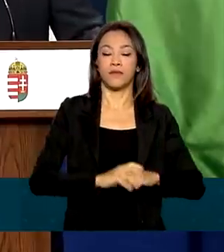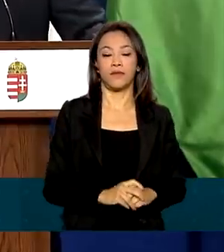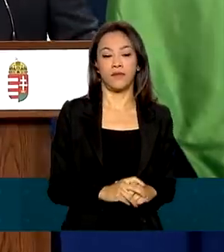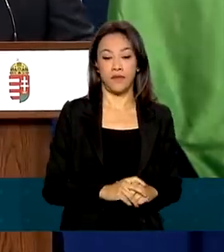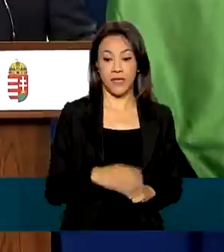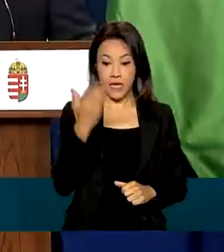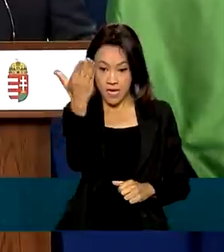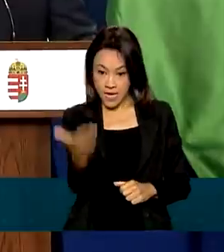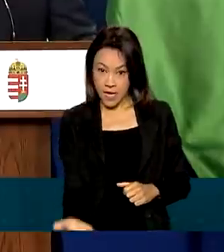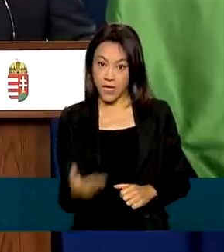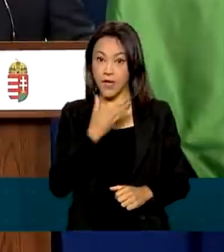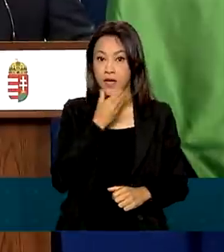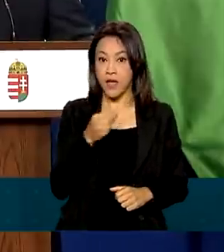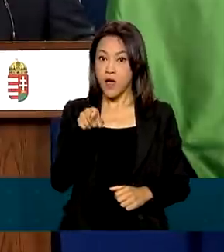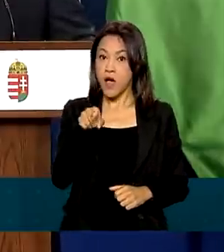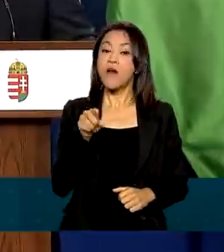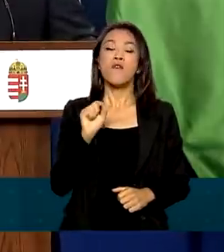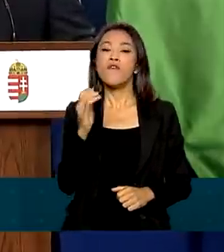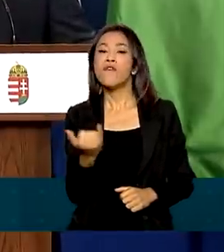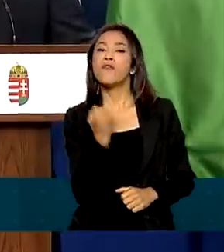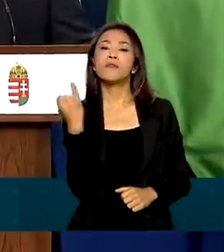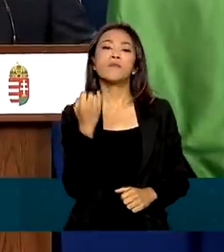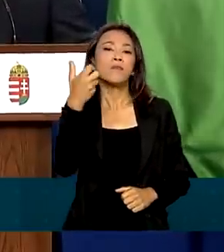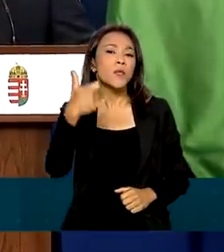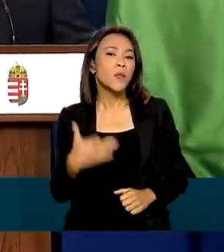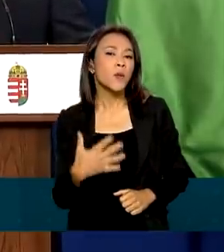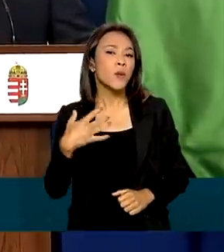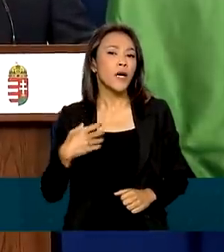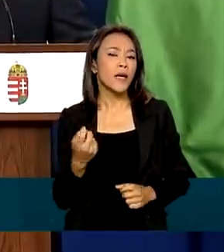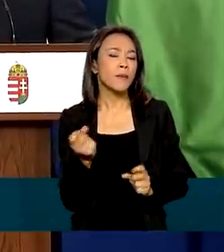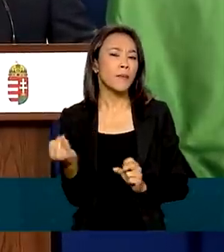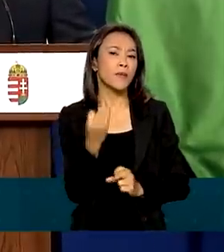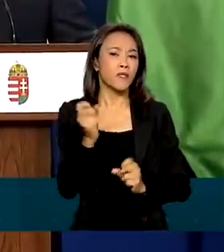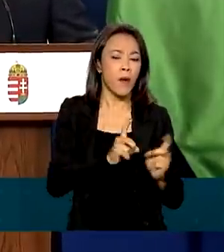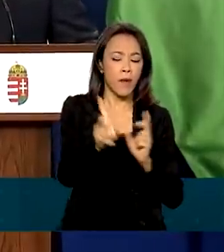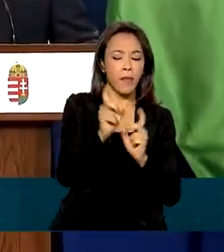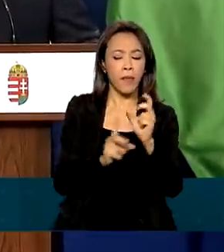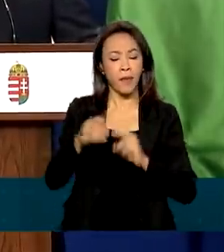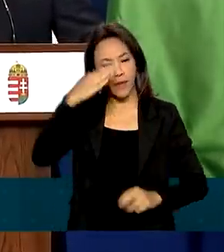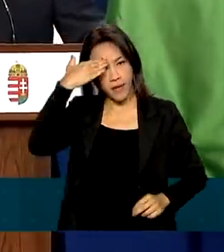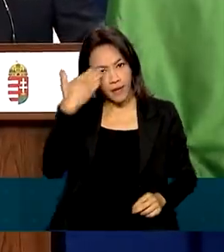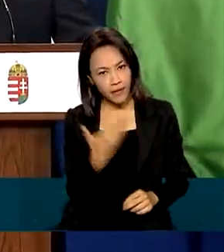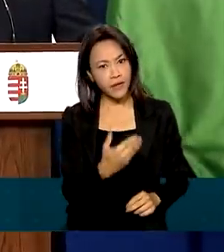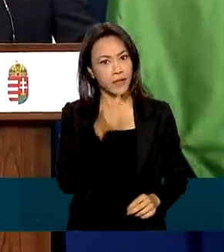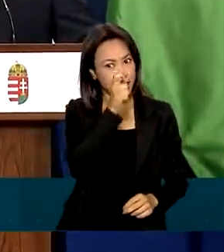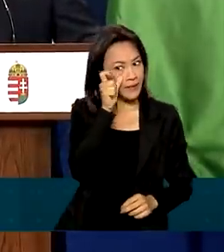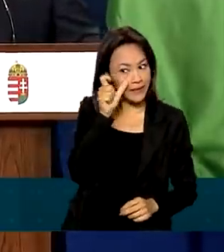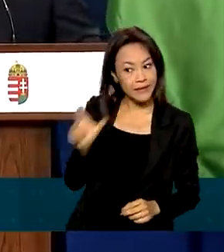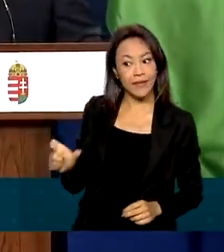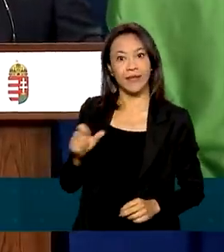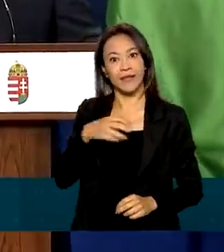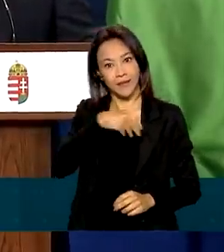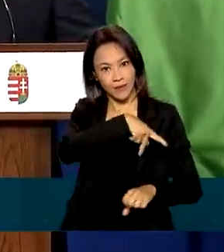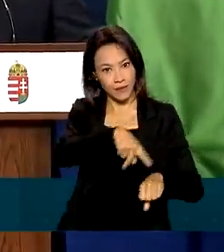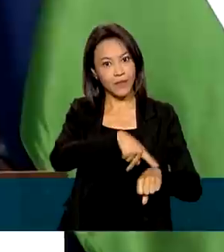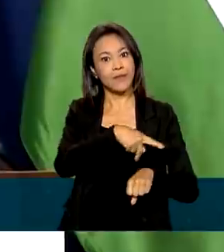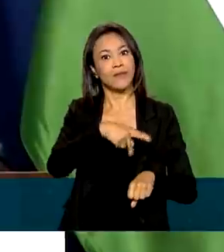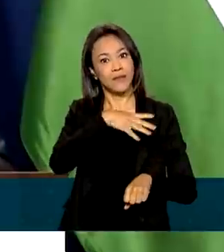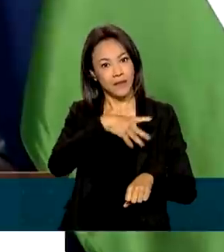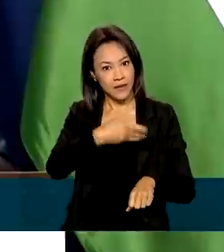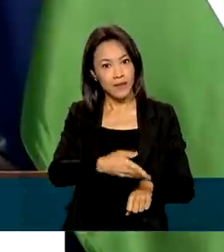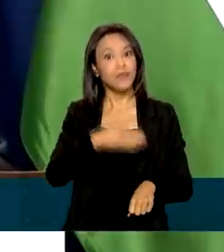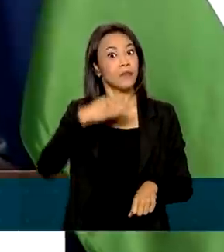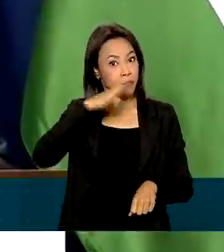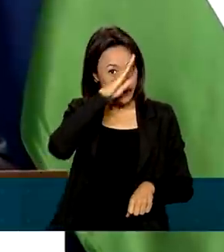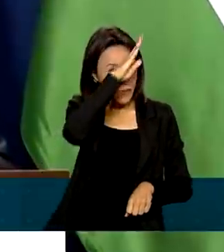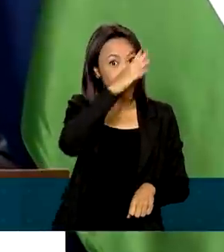Victor Orbán destacou a importância do livre comércio e agradeceu o interesse do presidente Jair Bolsonaro em